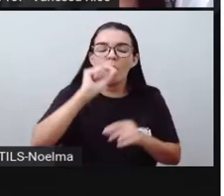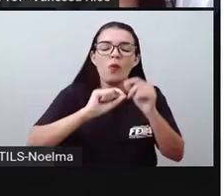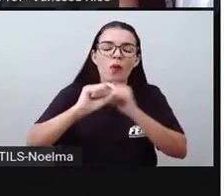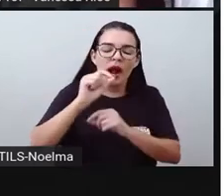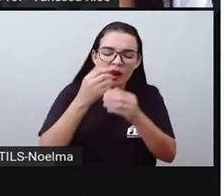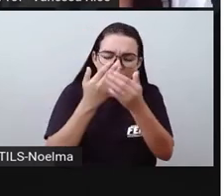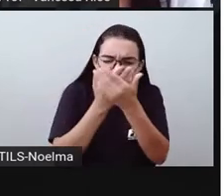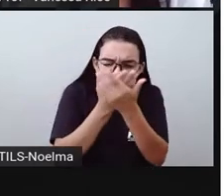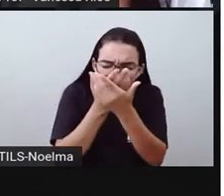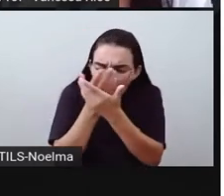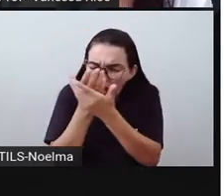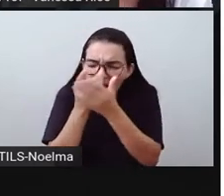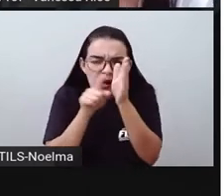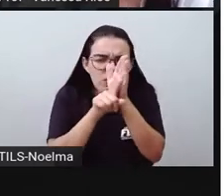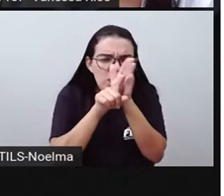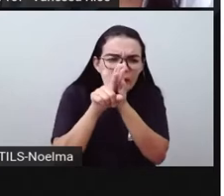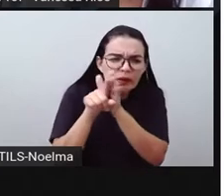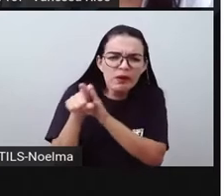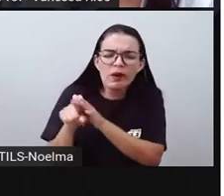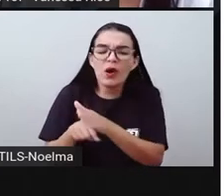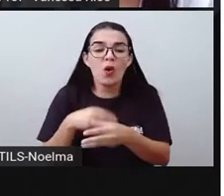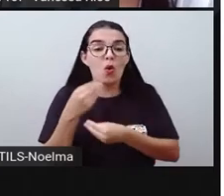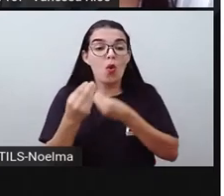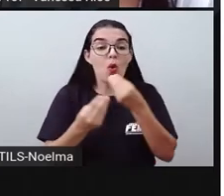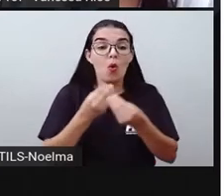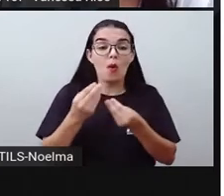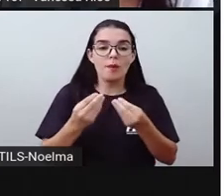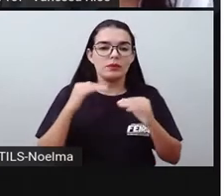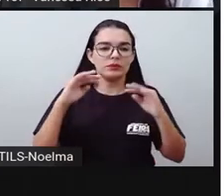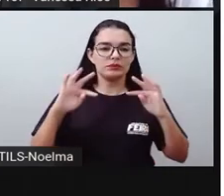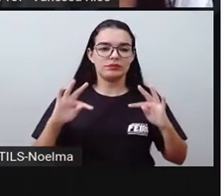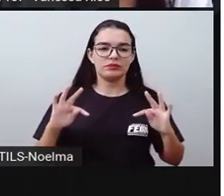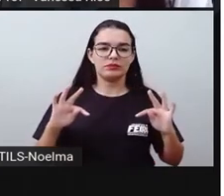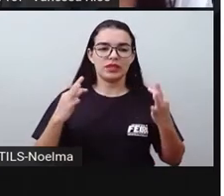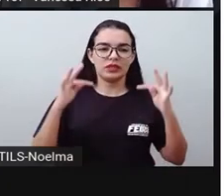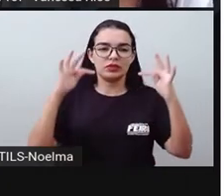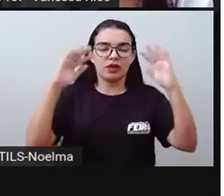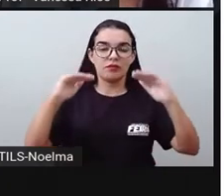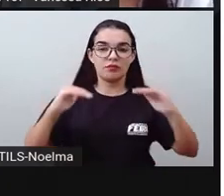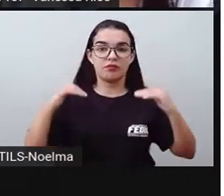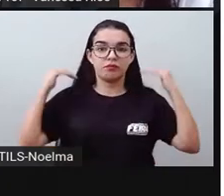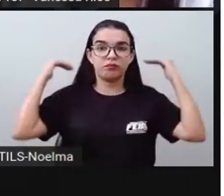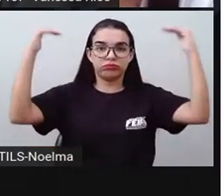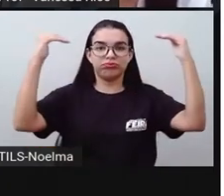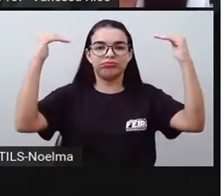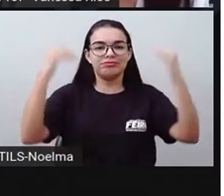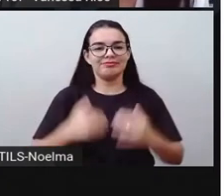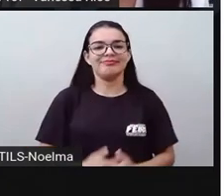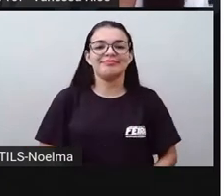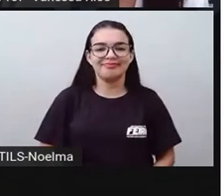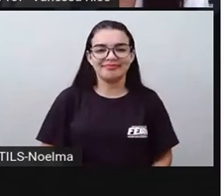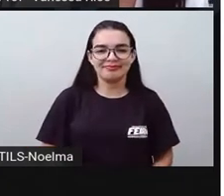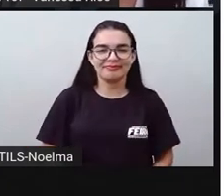estudando, pesquisando e os meios de transporte evoluíram, né? Foram se modificando.